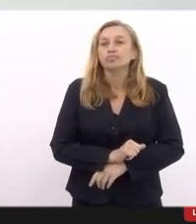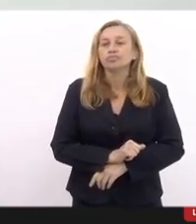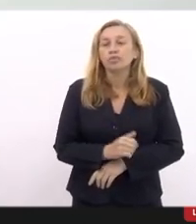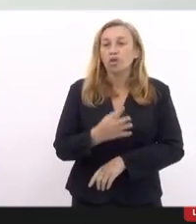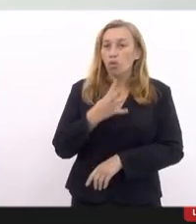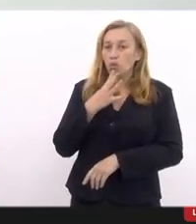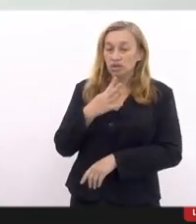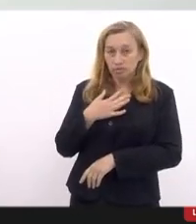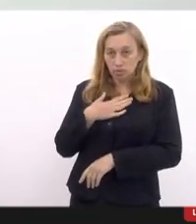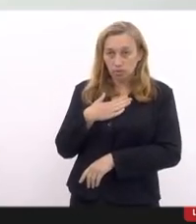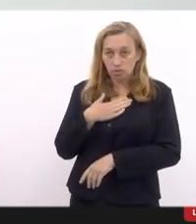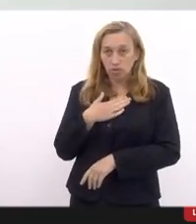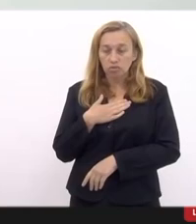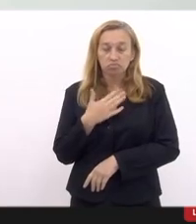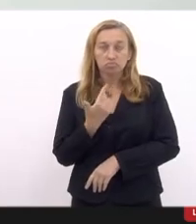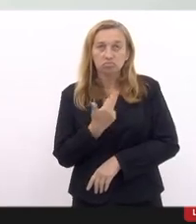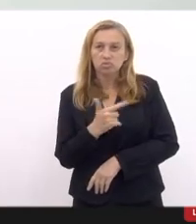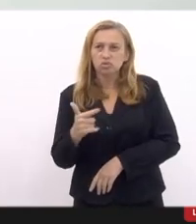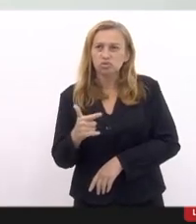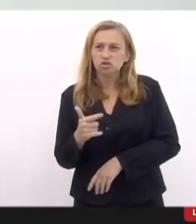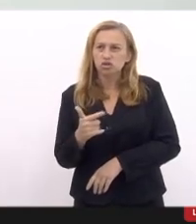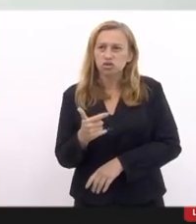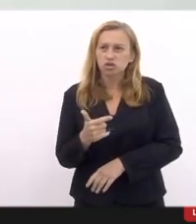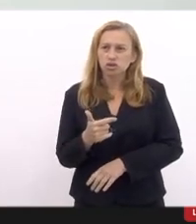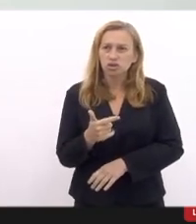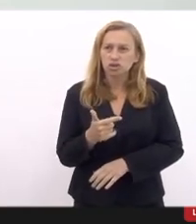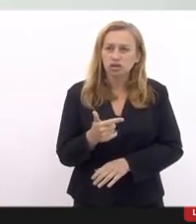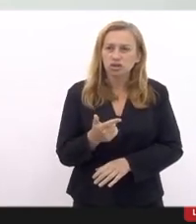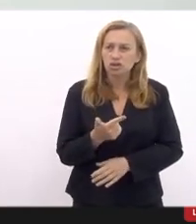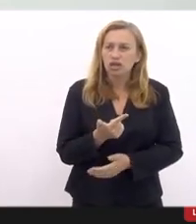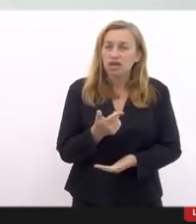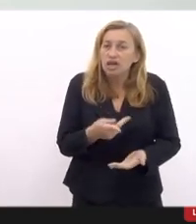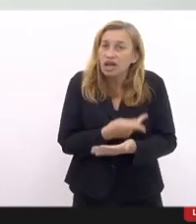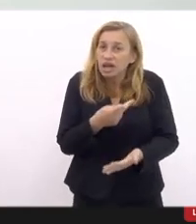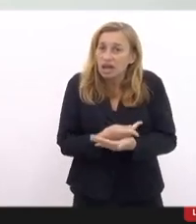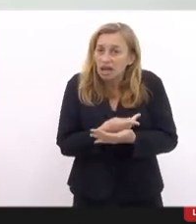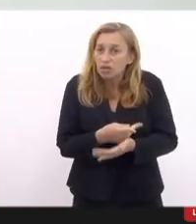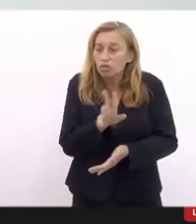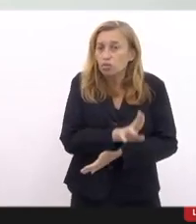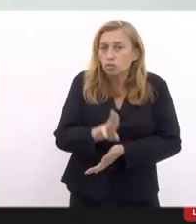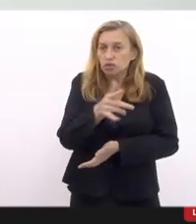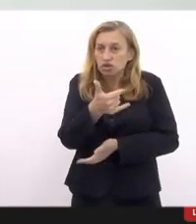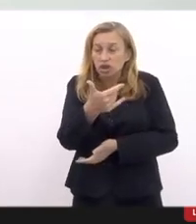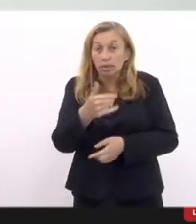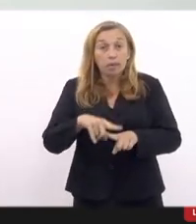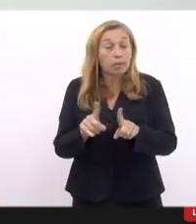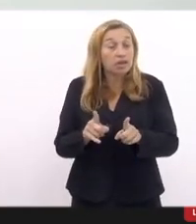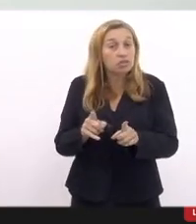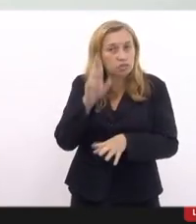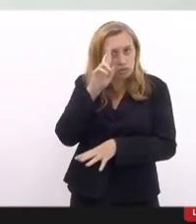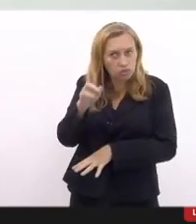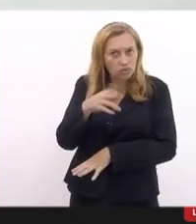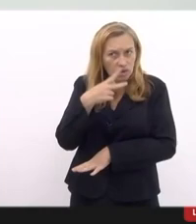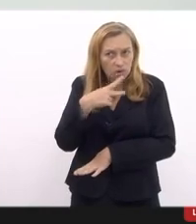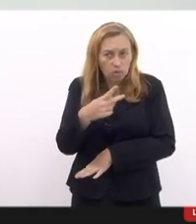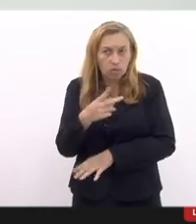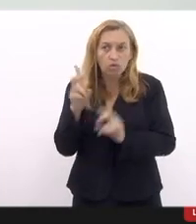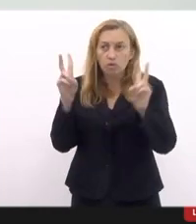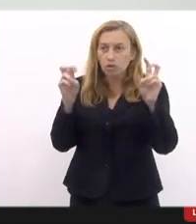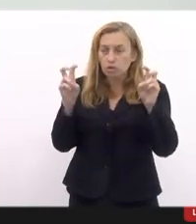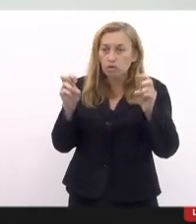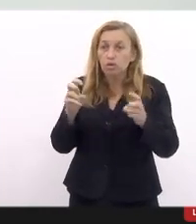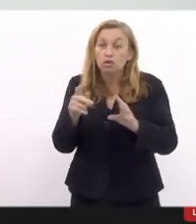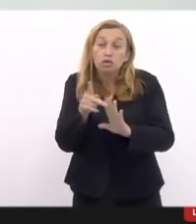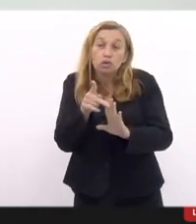meu conhecimento, não havia uma ilegalidade naquele porto de arma, agora, o senhor até falou sobre a questão do